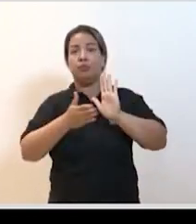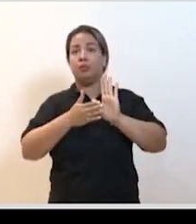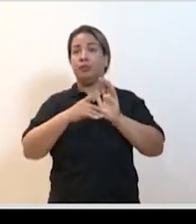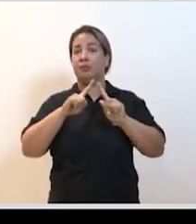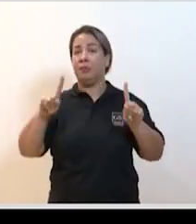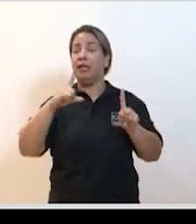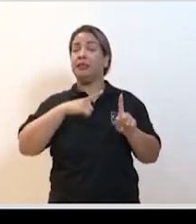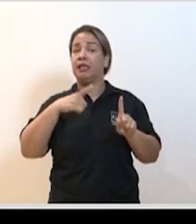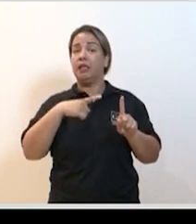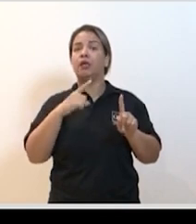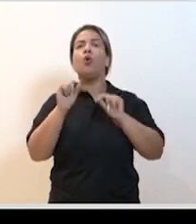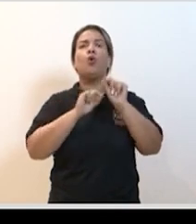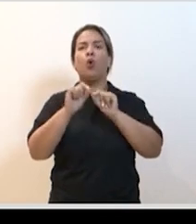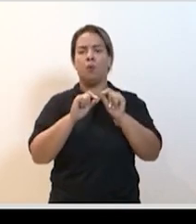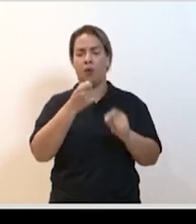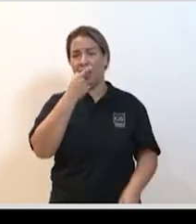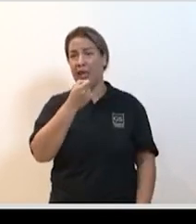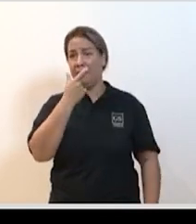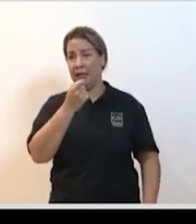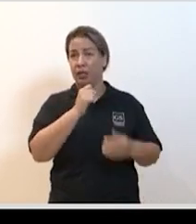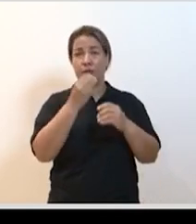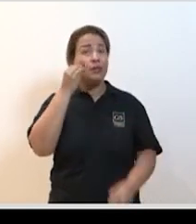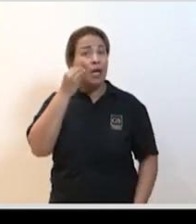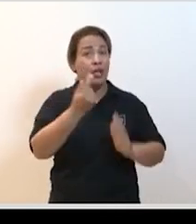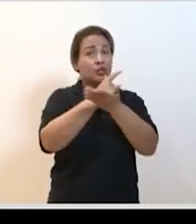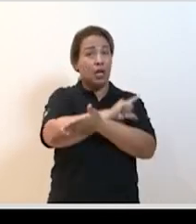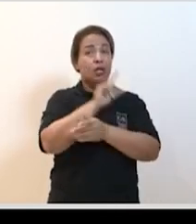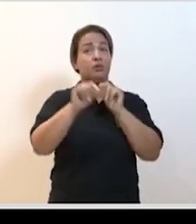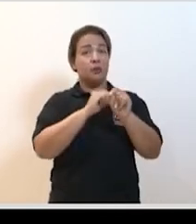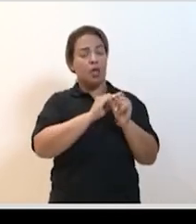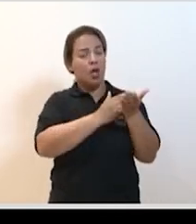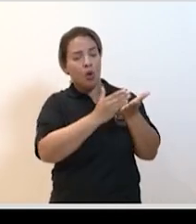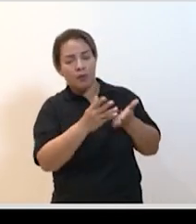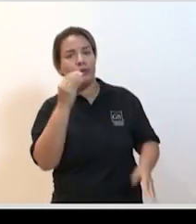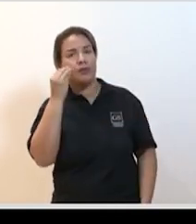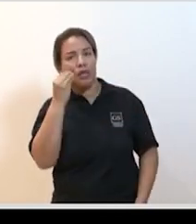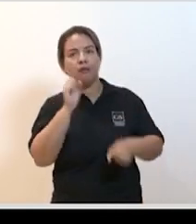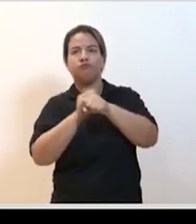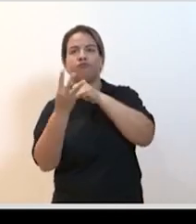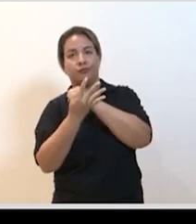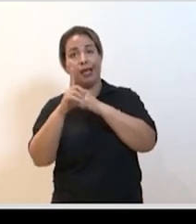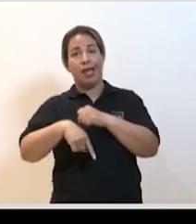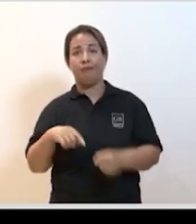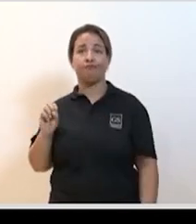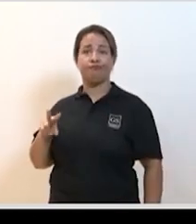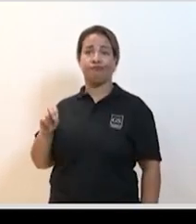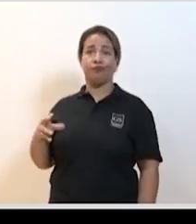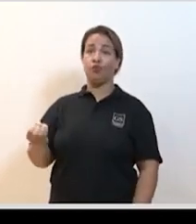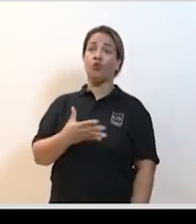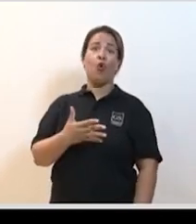tentadas, principalmente reposicionamento, medicamentos que vinham sendo testados para outras coisas, passarem a ser testados contra a Covid-19. Como é vírus muito novo,